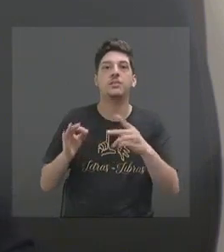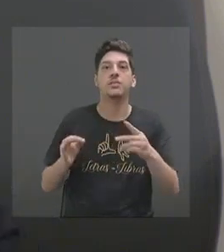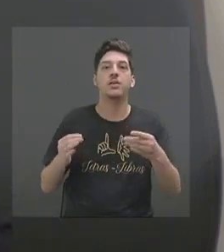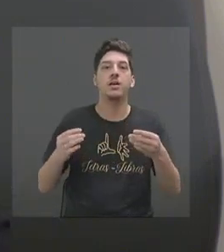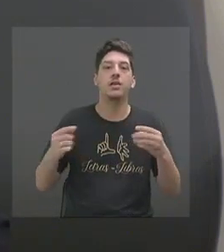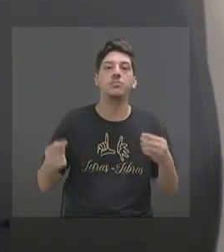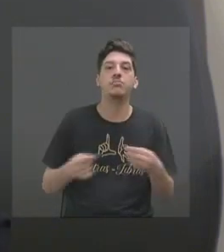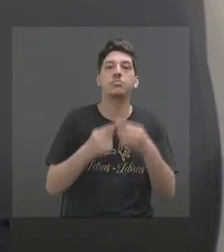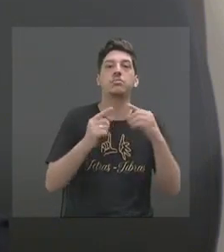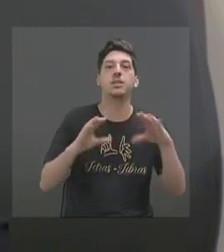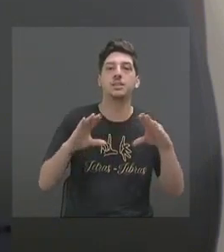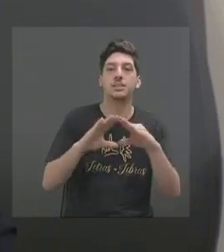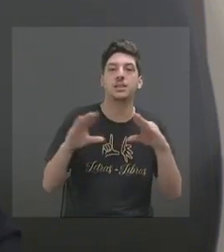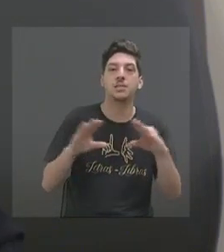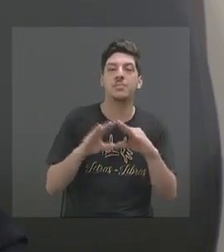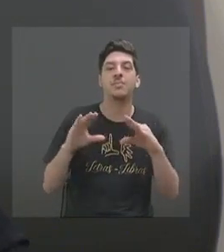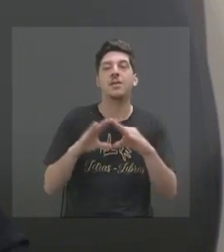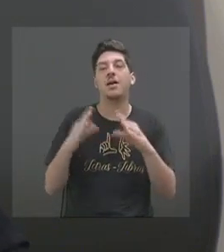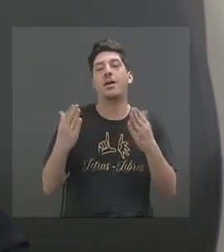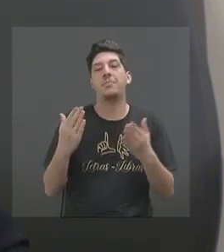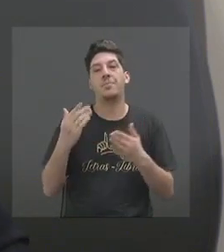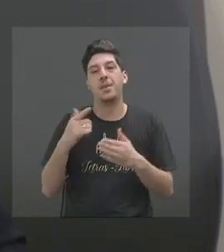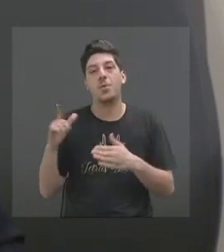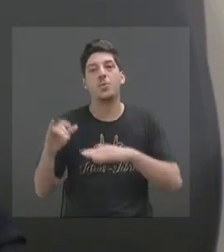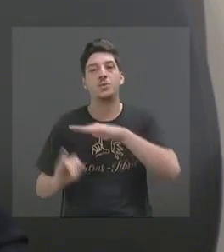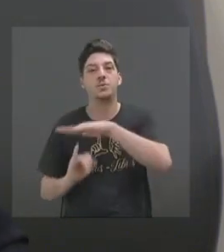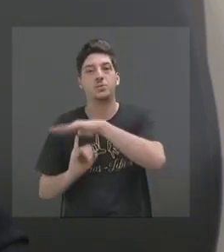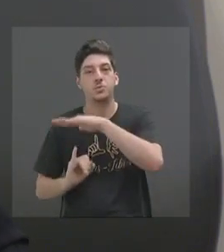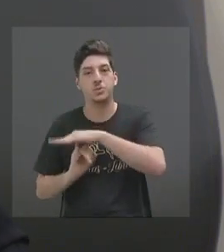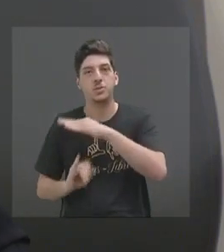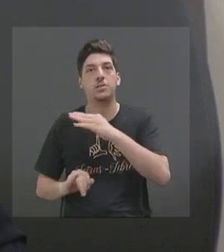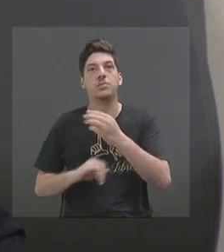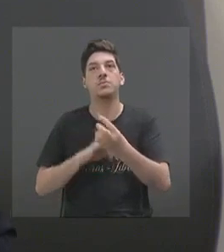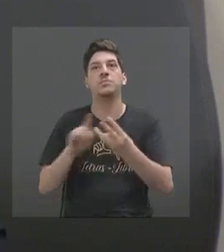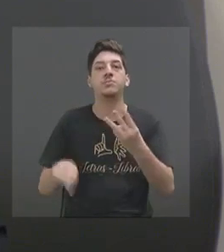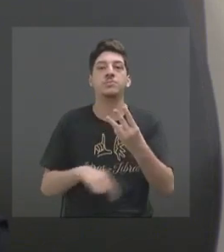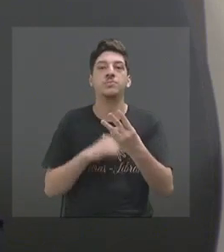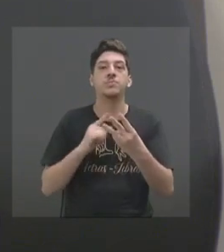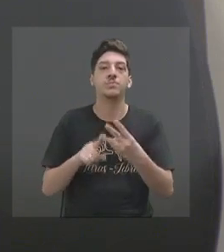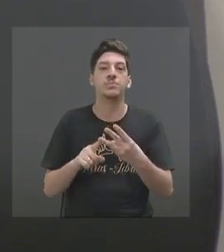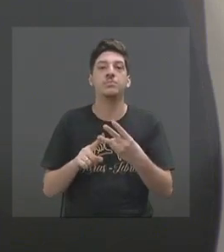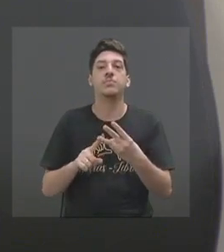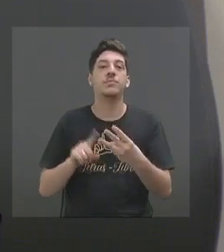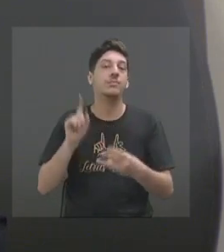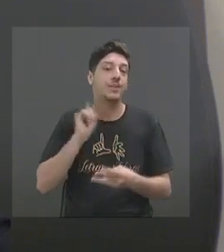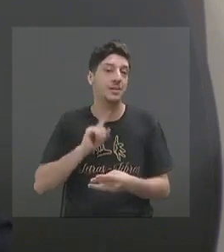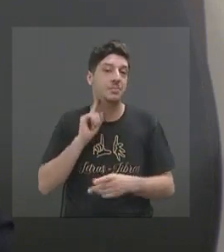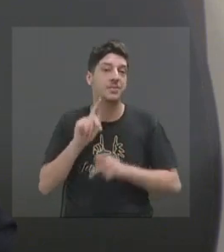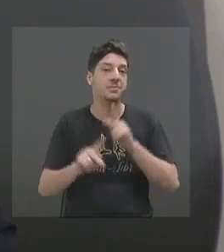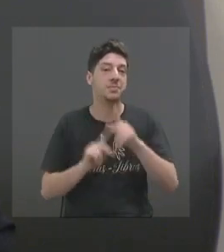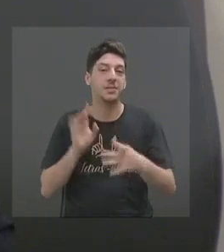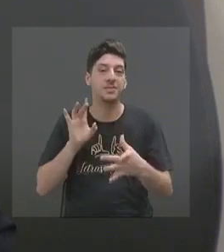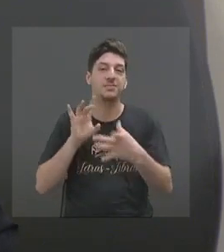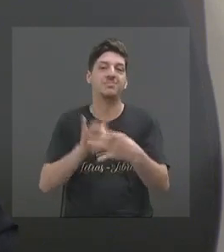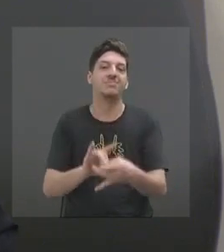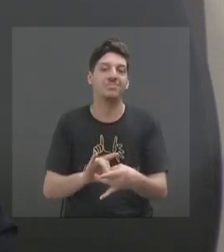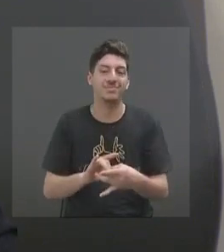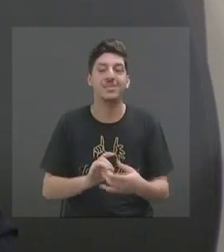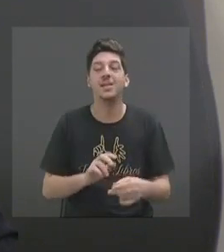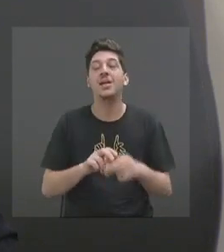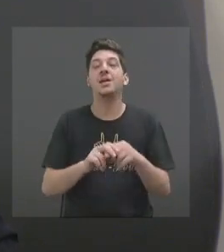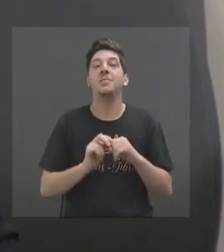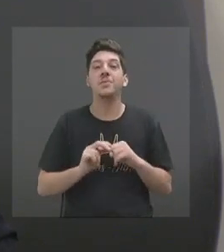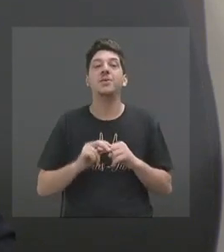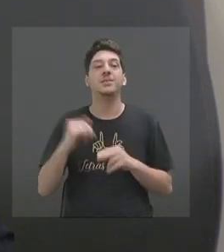a conversa com as outras instituições e a conversa com os mineiros. Então, é por isso que